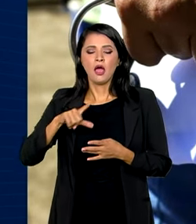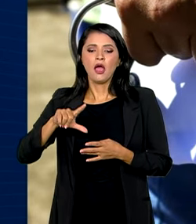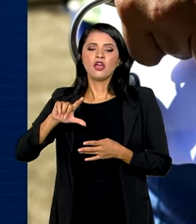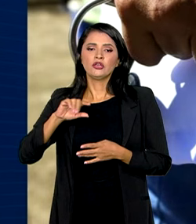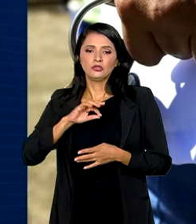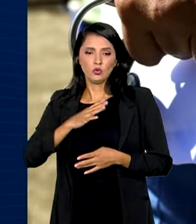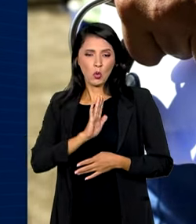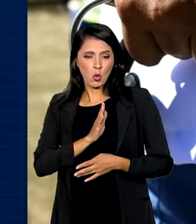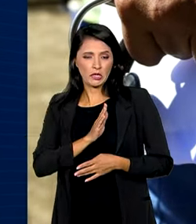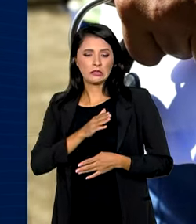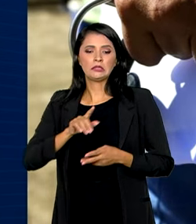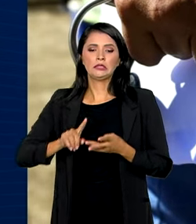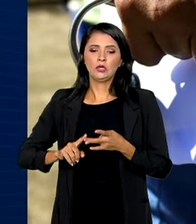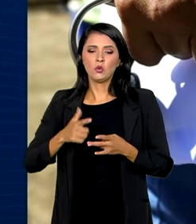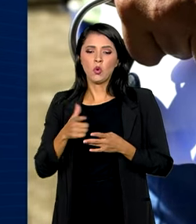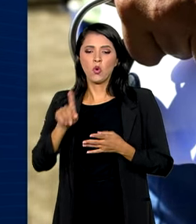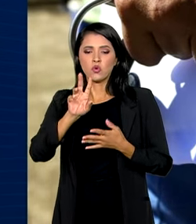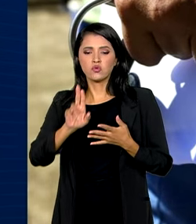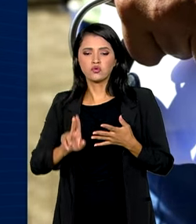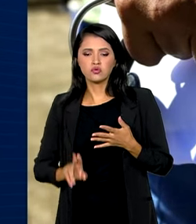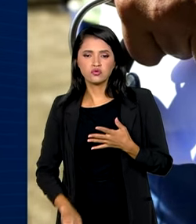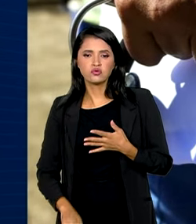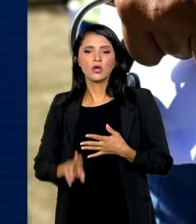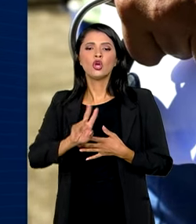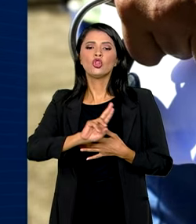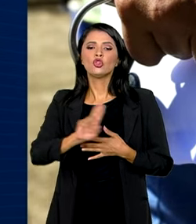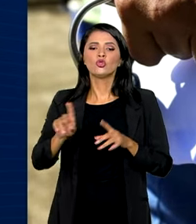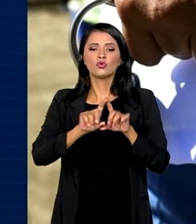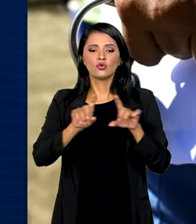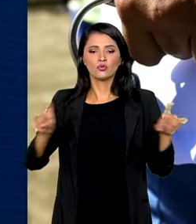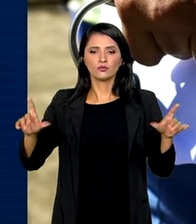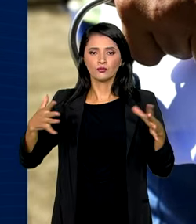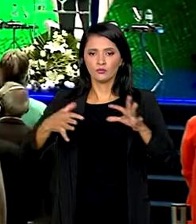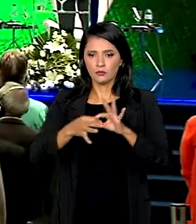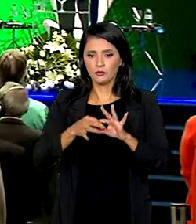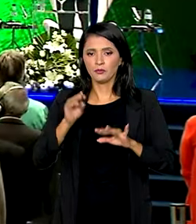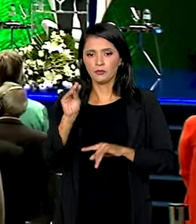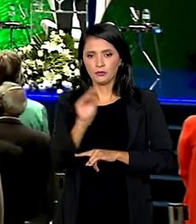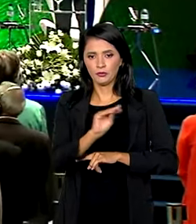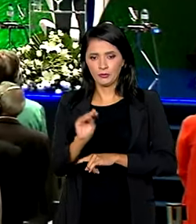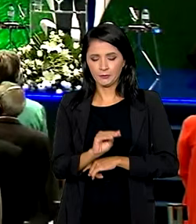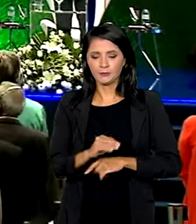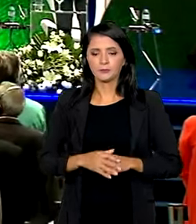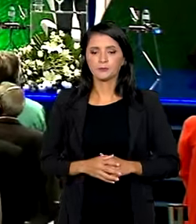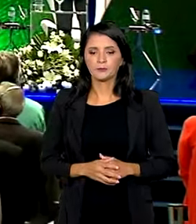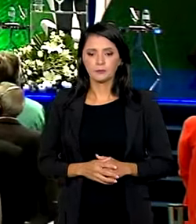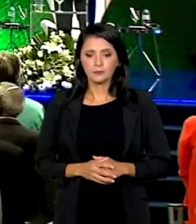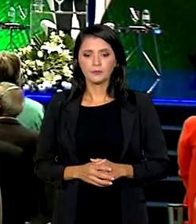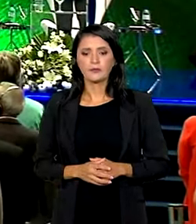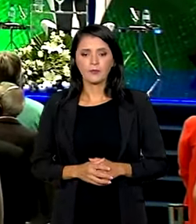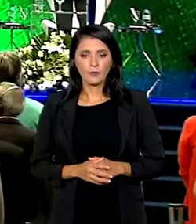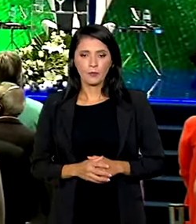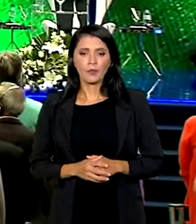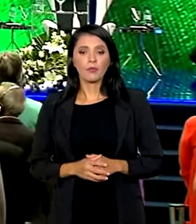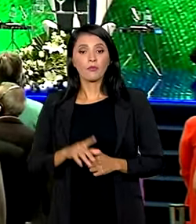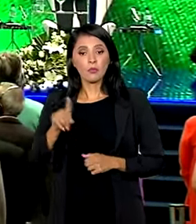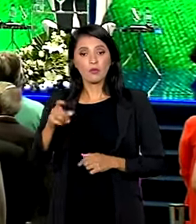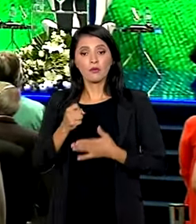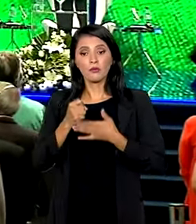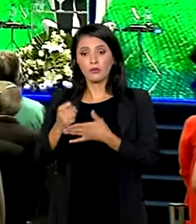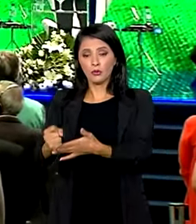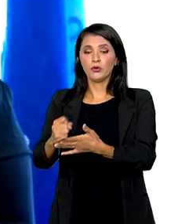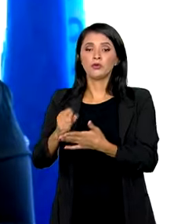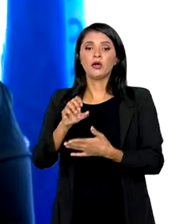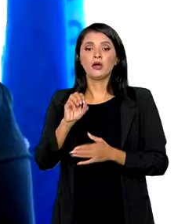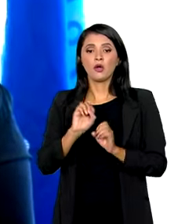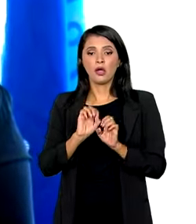outras enfermidades. E terá como lema, unir para cuidar. O programa tem o apoio da Organização Mundial da